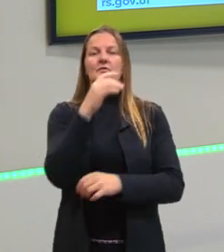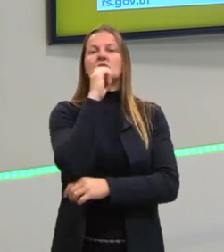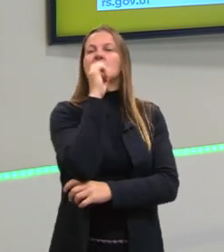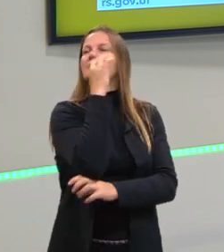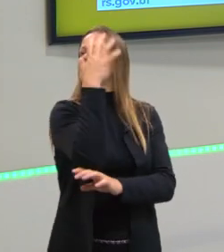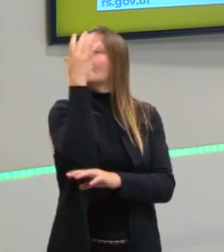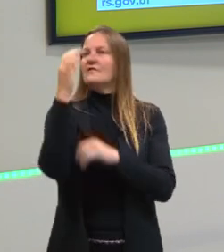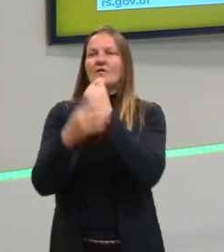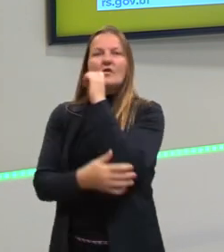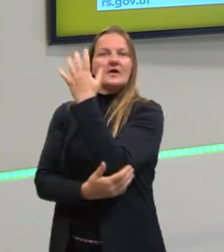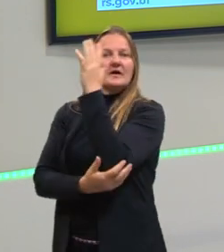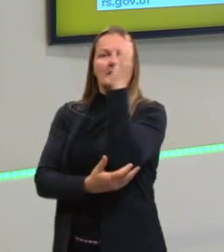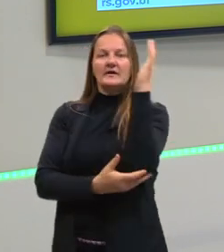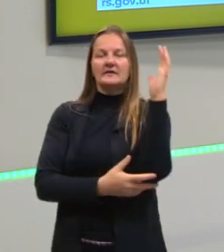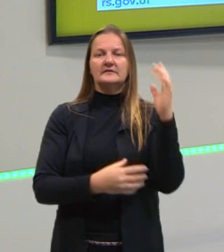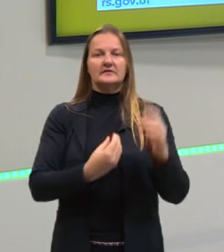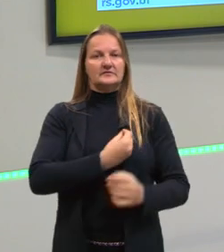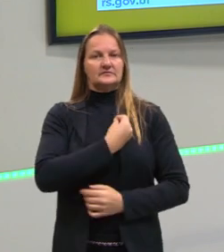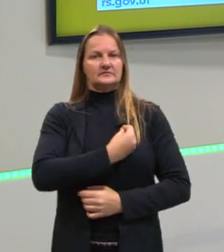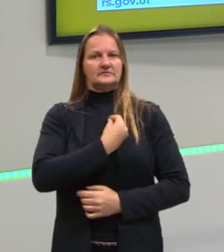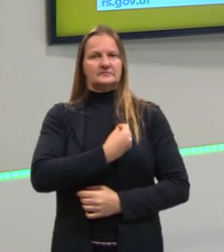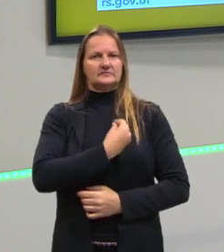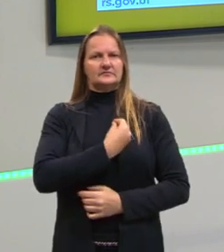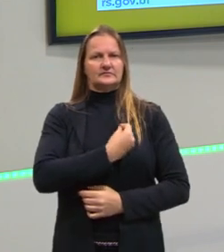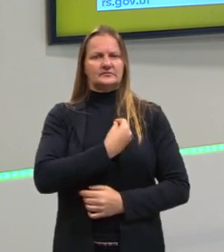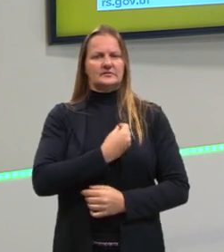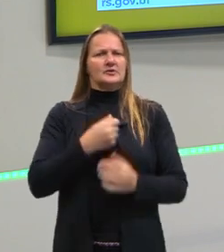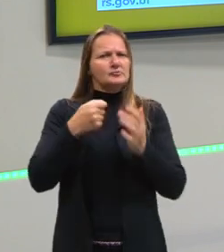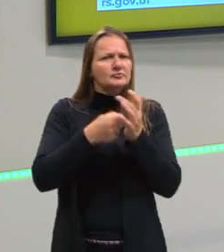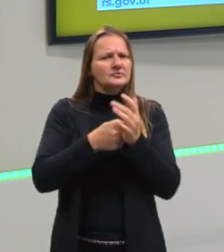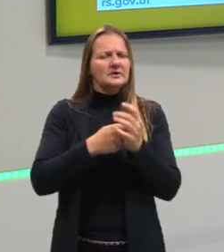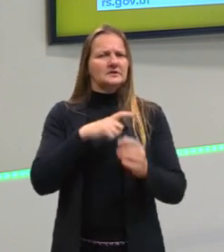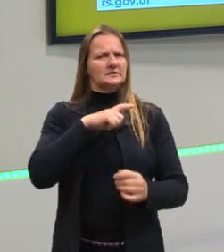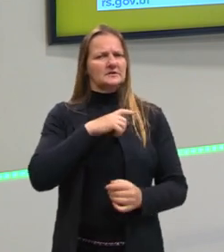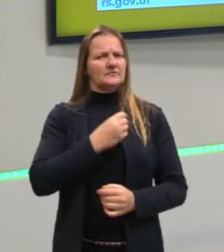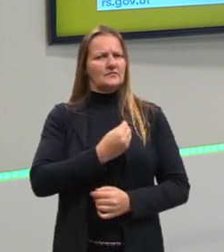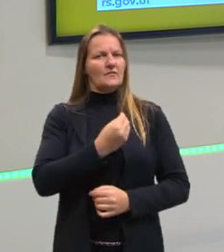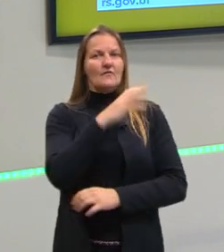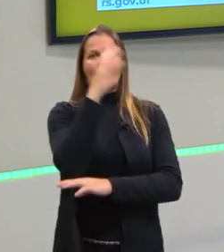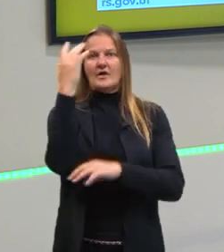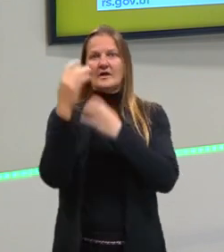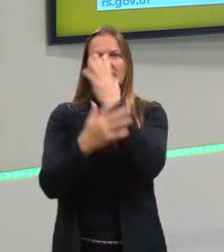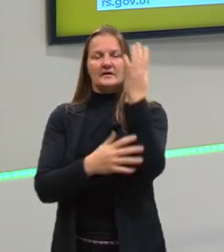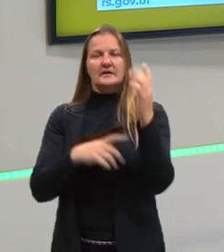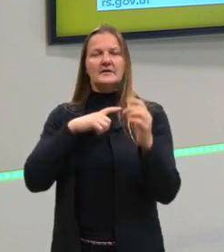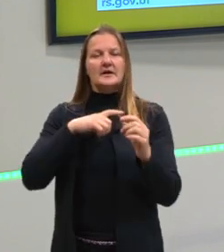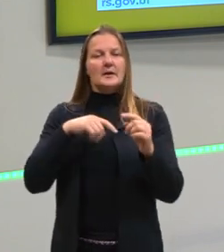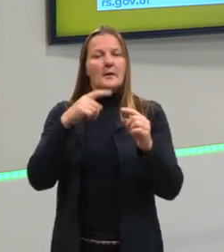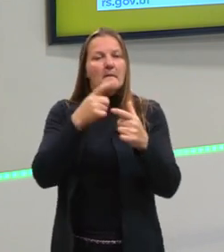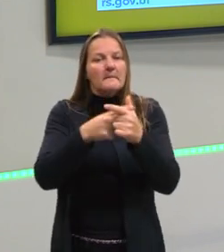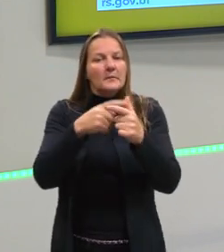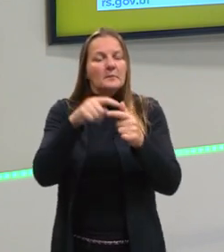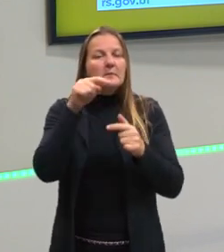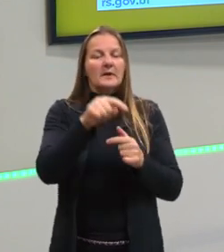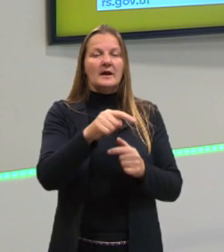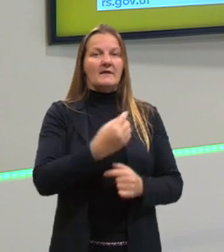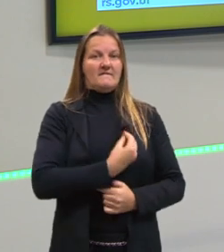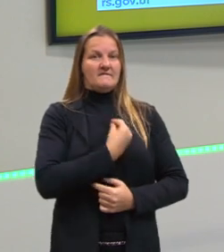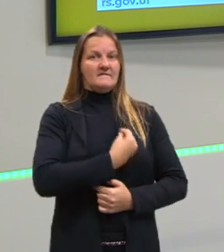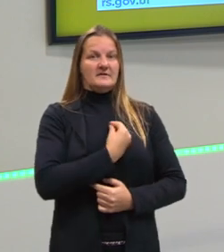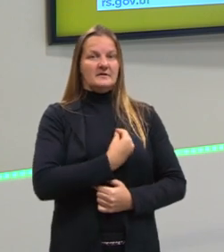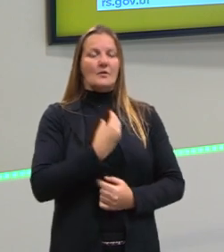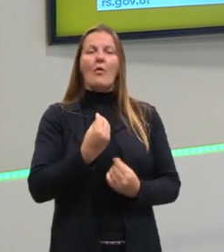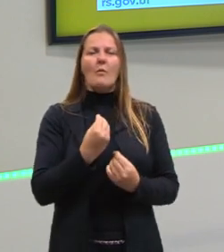amazônica, enquanto ela existir, mas nós vamos lutar para que ela exista, provavelmente nós teríamos problemas de sobrevivência.